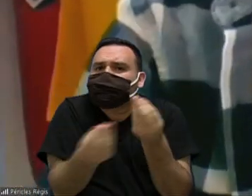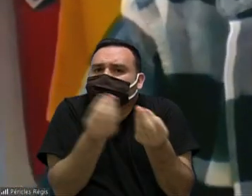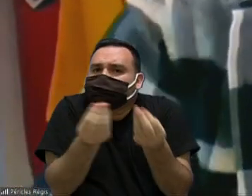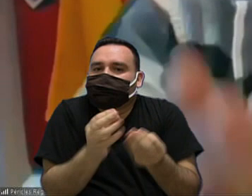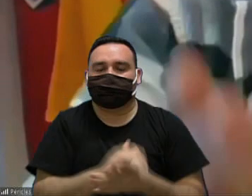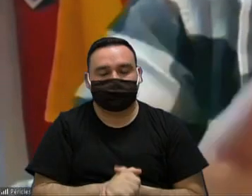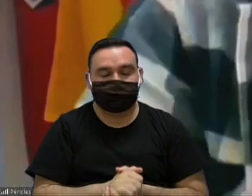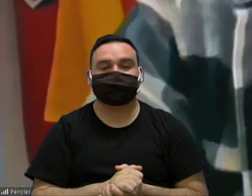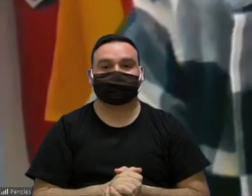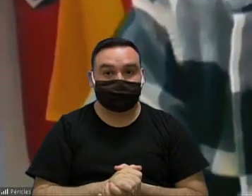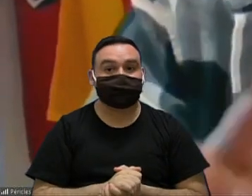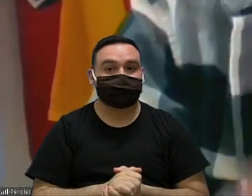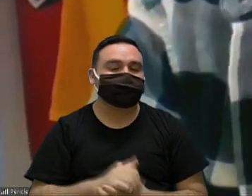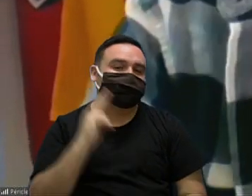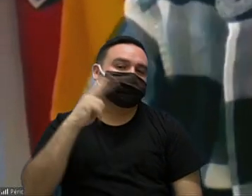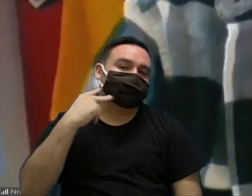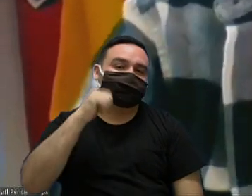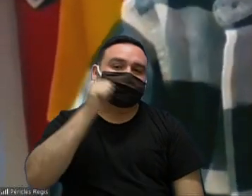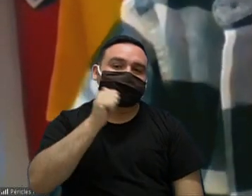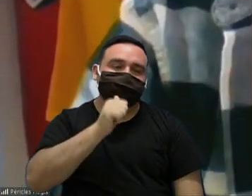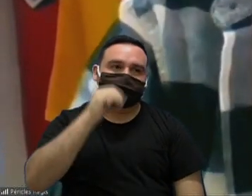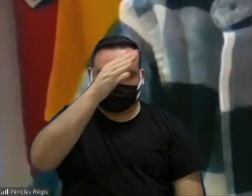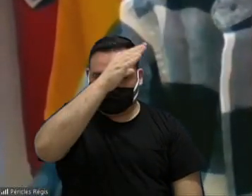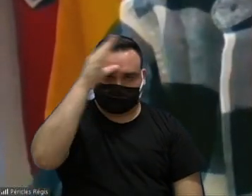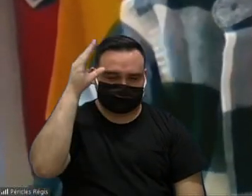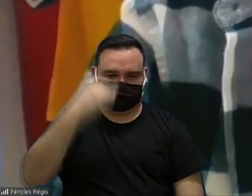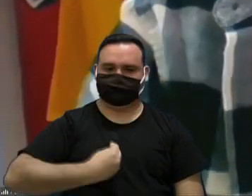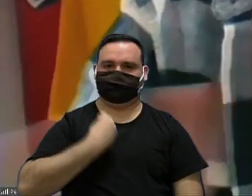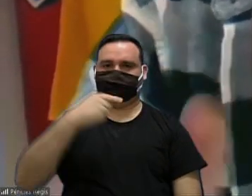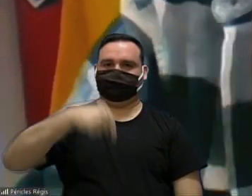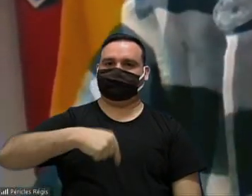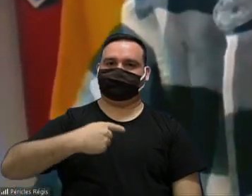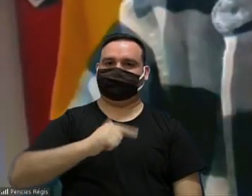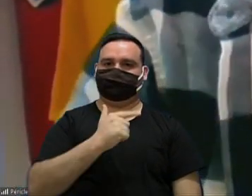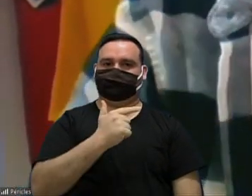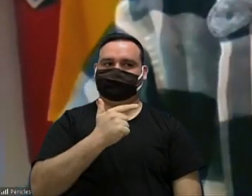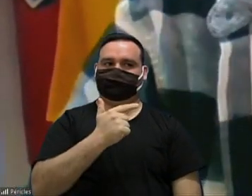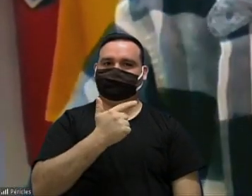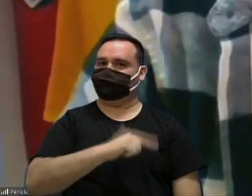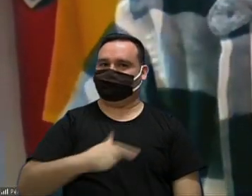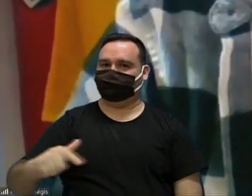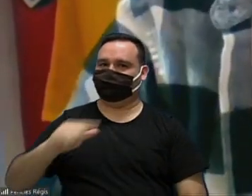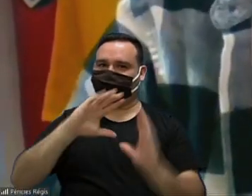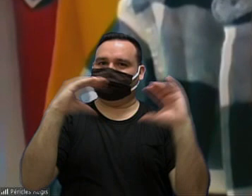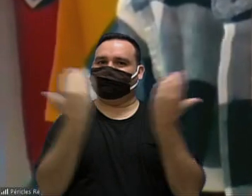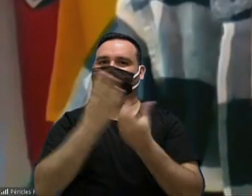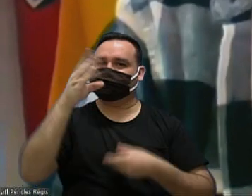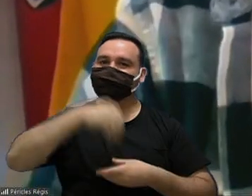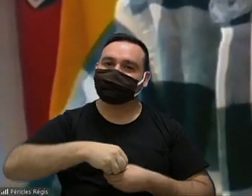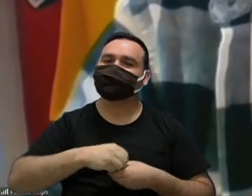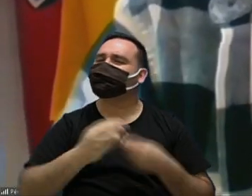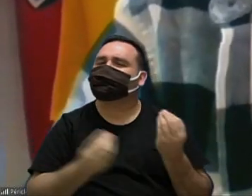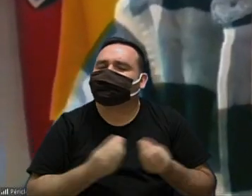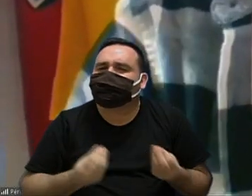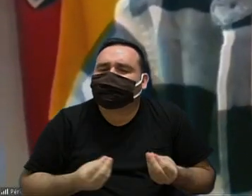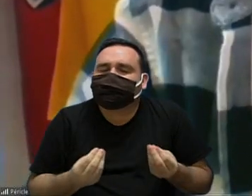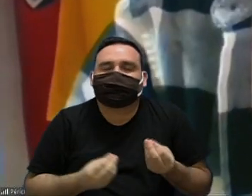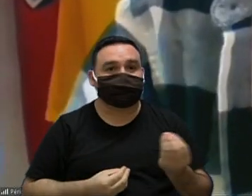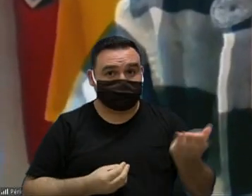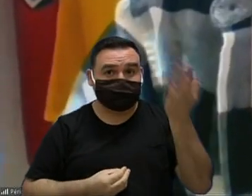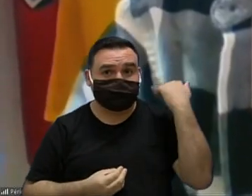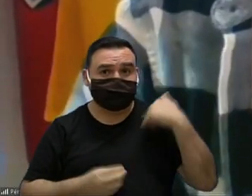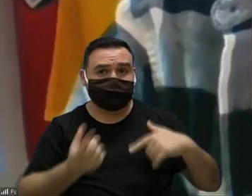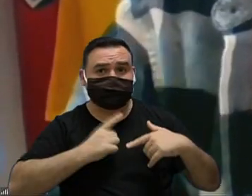fazer a vereadora Cintia que não está mais entre nós aqui na Câmara Municipal ela até até